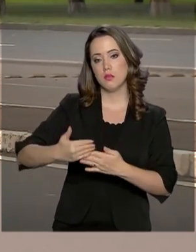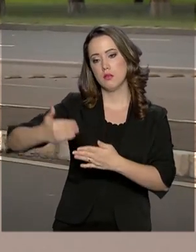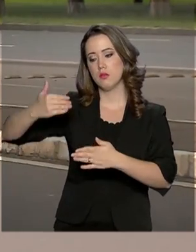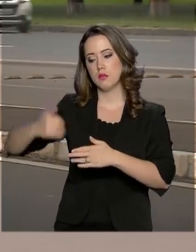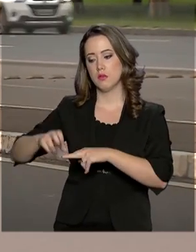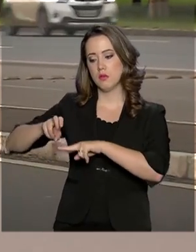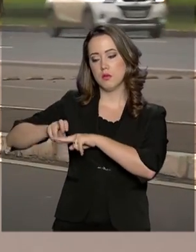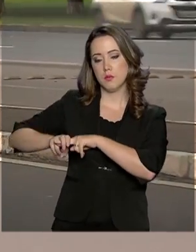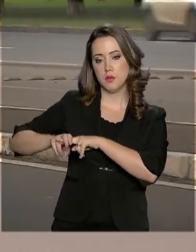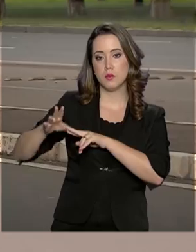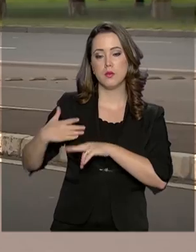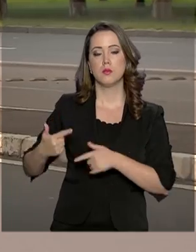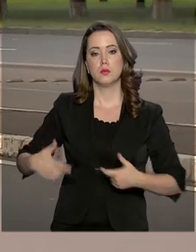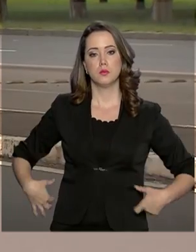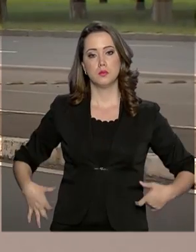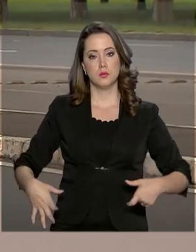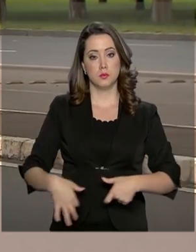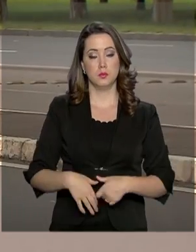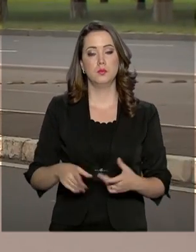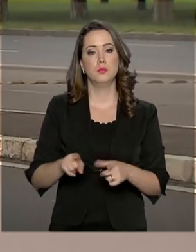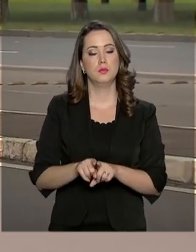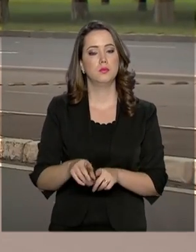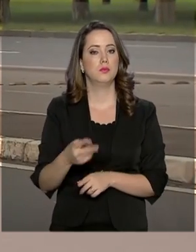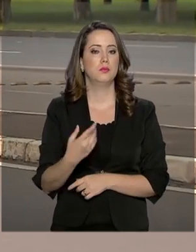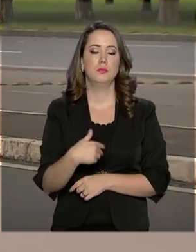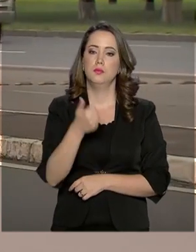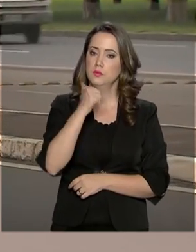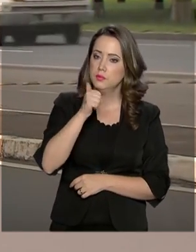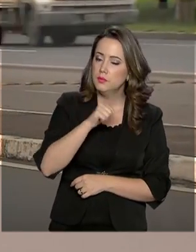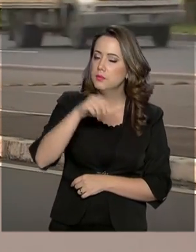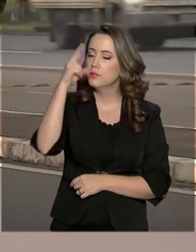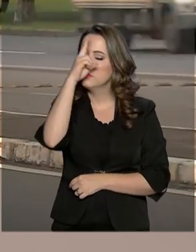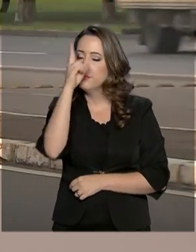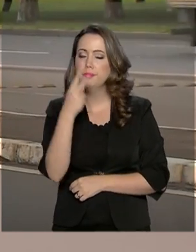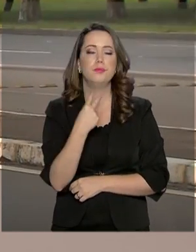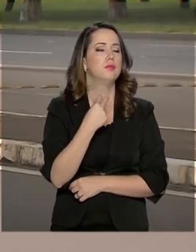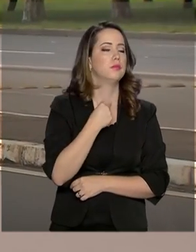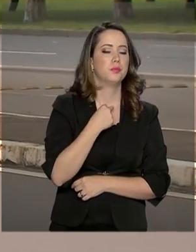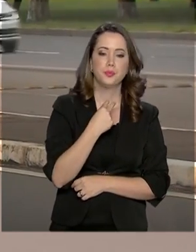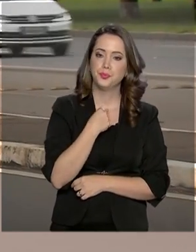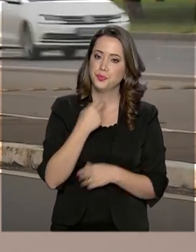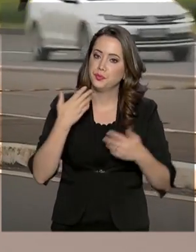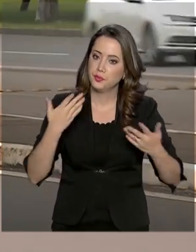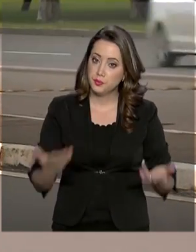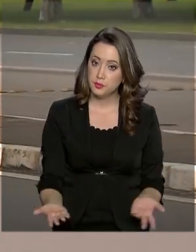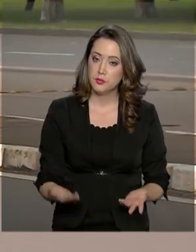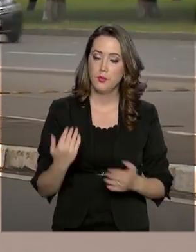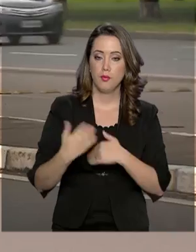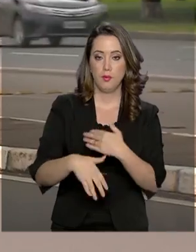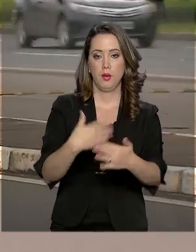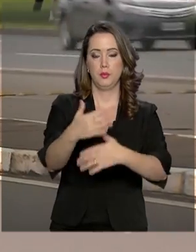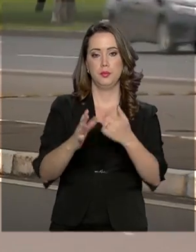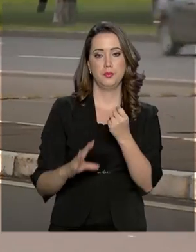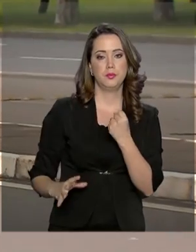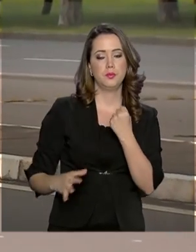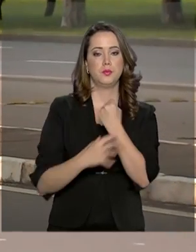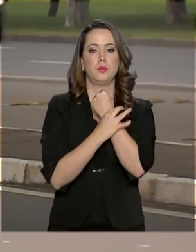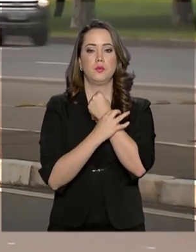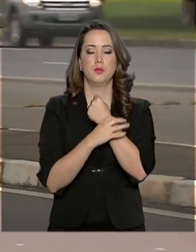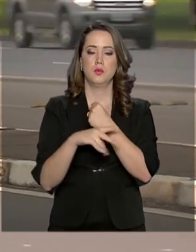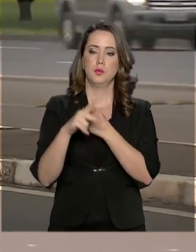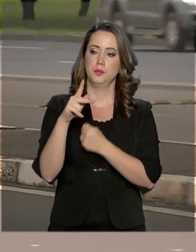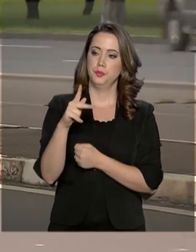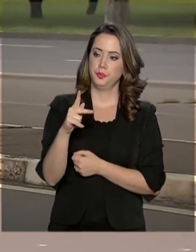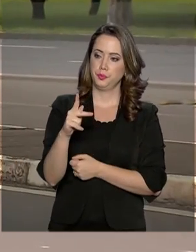a cadeirinha de segurança e, claro, se beber, não dirija. E para manter a segurança dos motoristas nas estradas, a Polícia Rodoviária